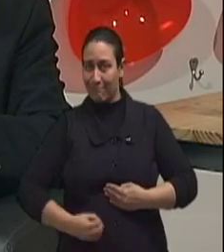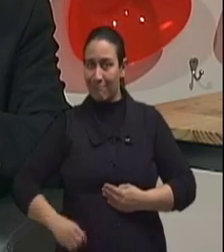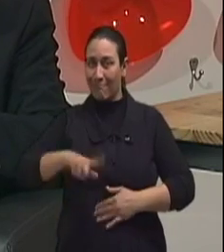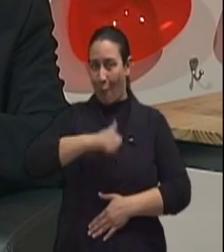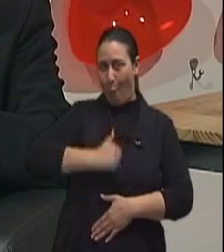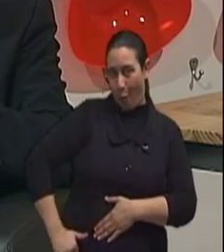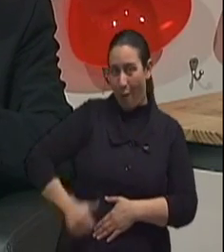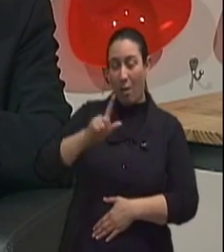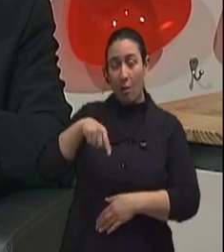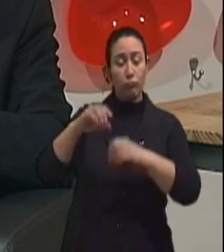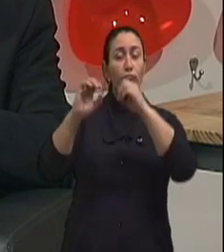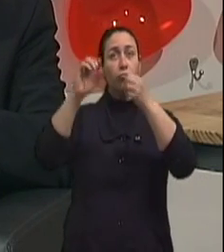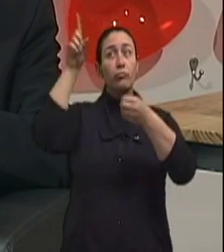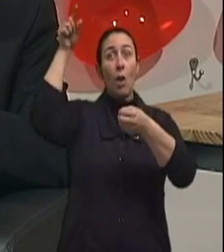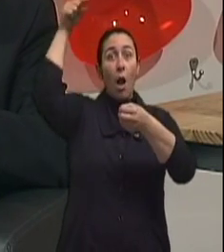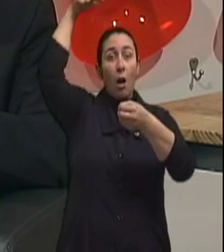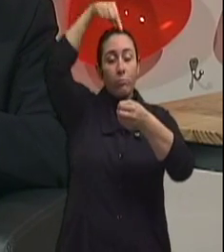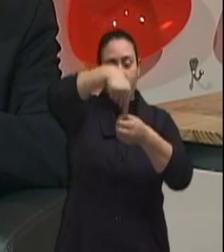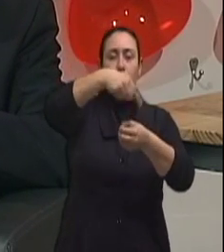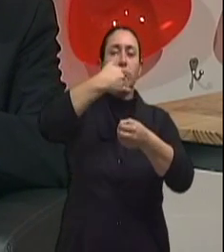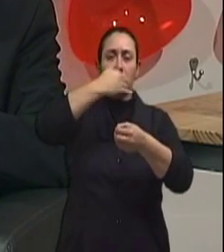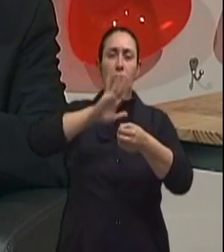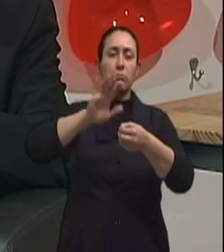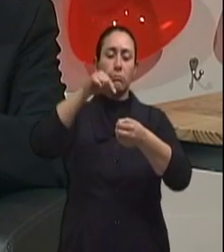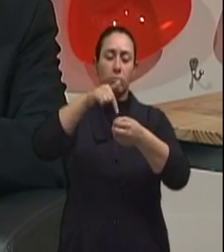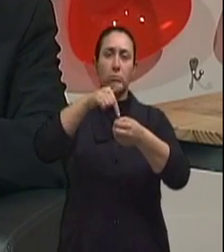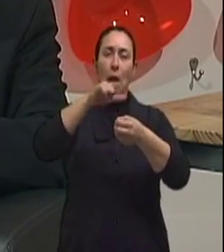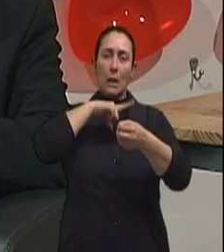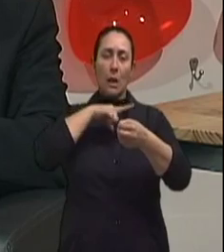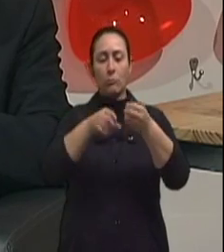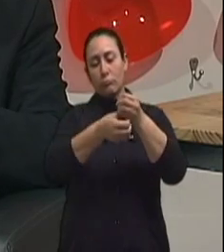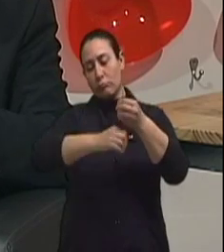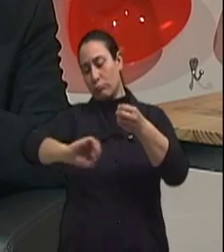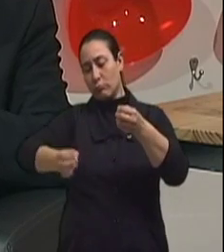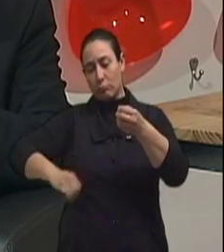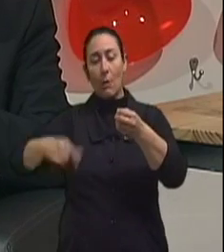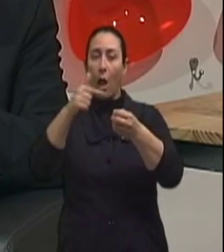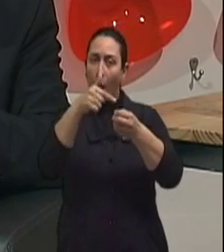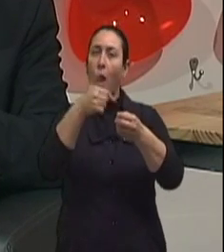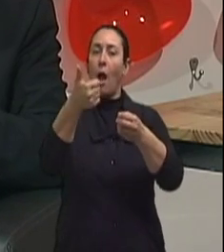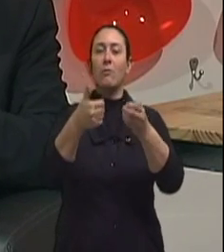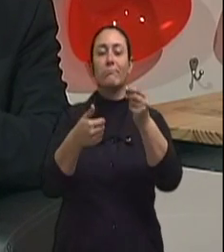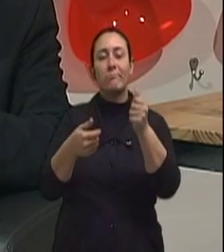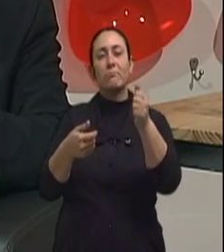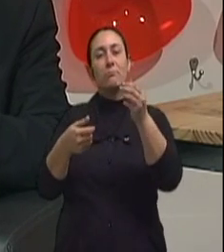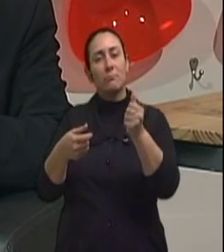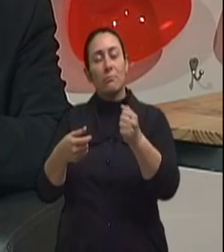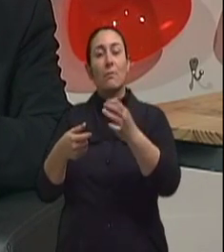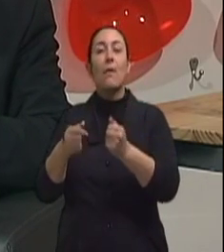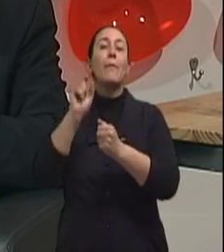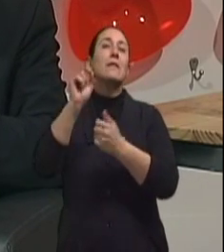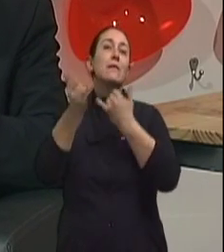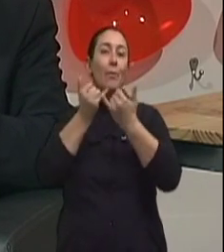alimentos vai se dar no intestino delgado. Ah, ok. O único ponto específico aí é que os pacientes que